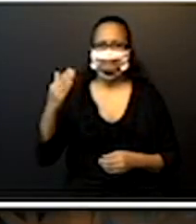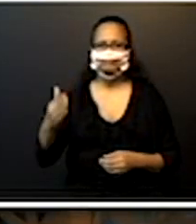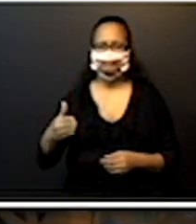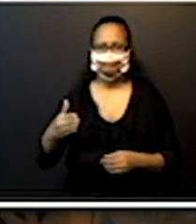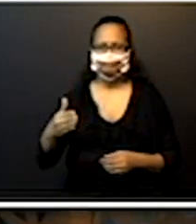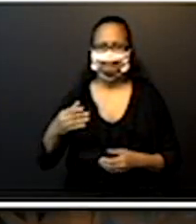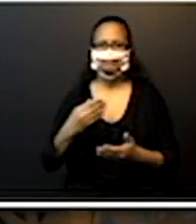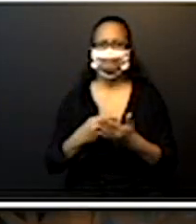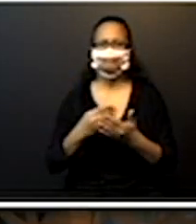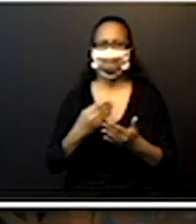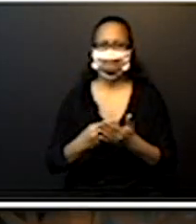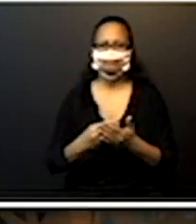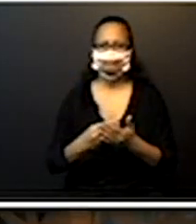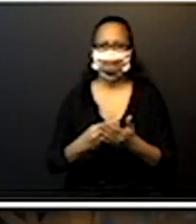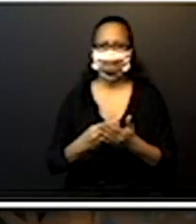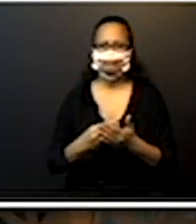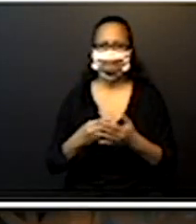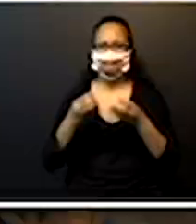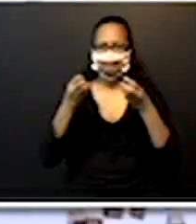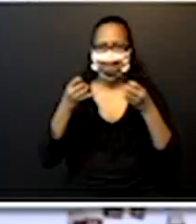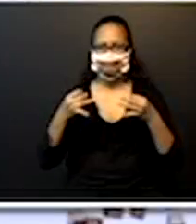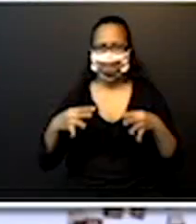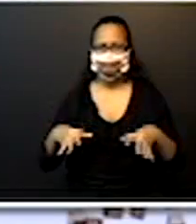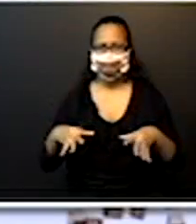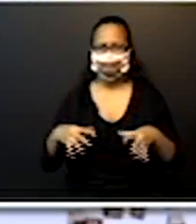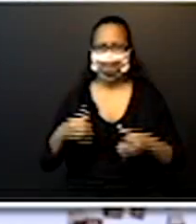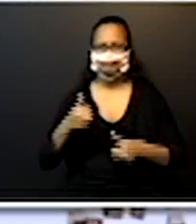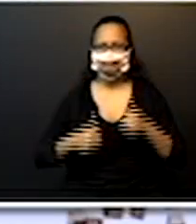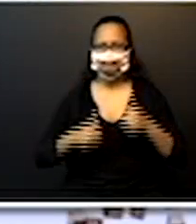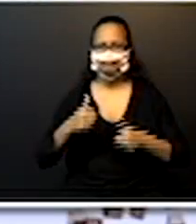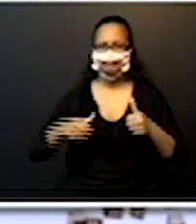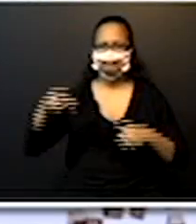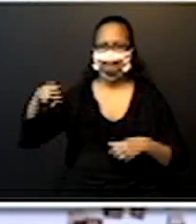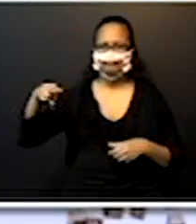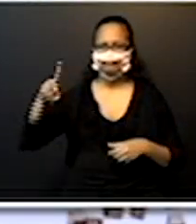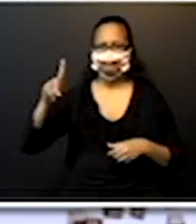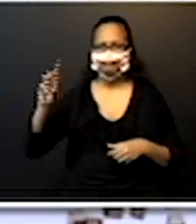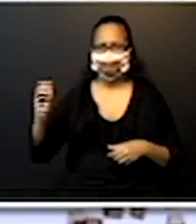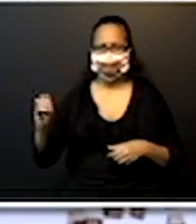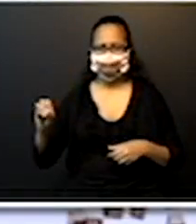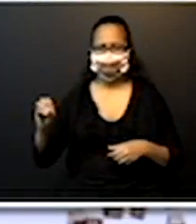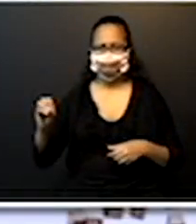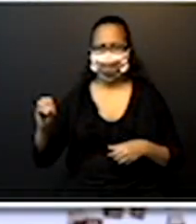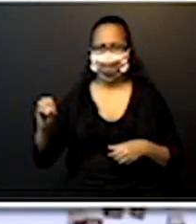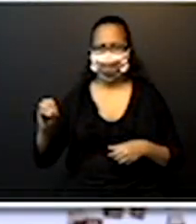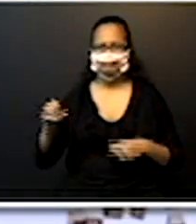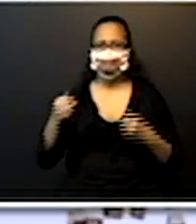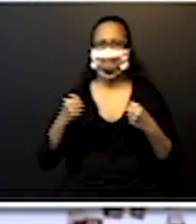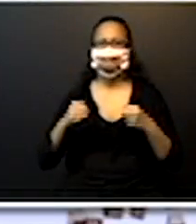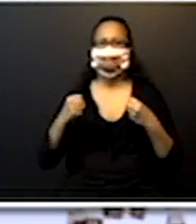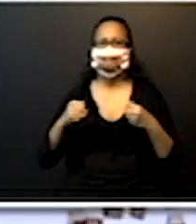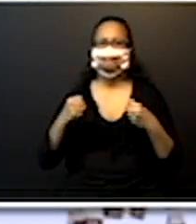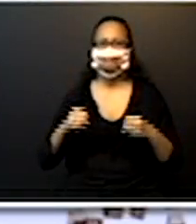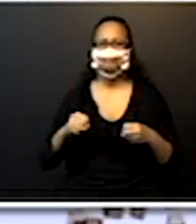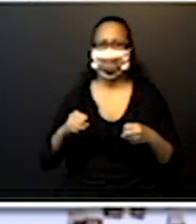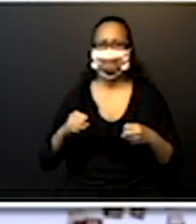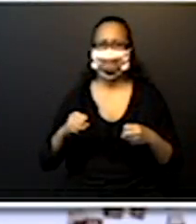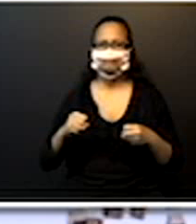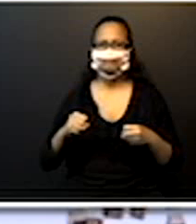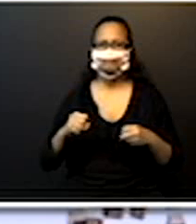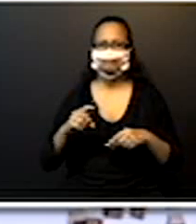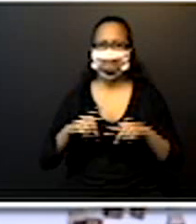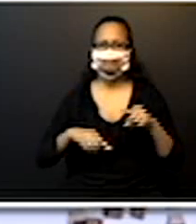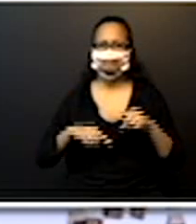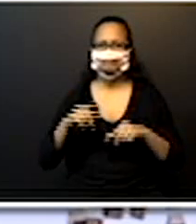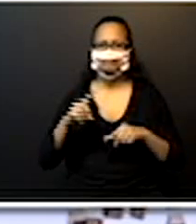Nunca 10. O que que eu preciso para a próxima aula, turminha? Vocês vão ler aí no material que é um joguinho de